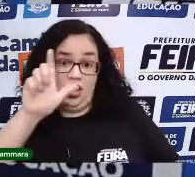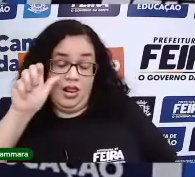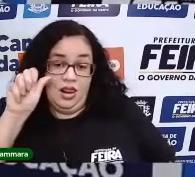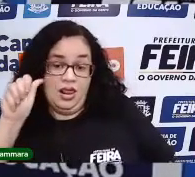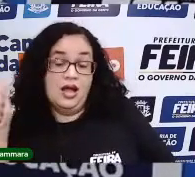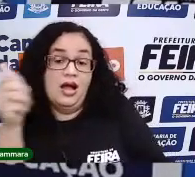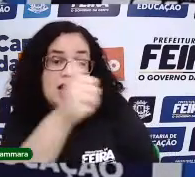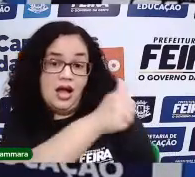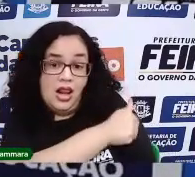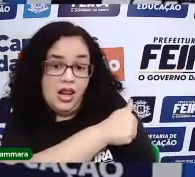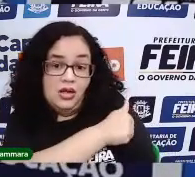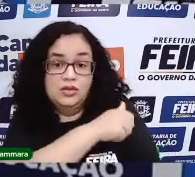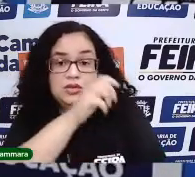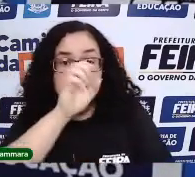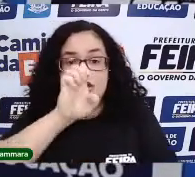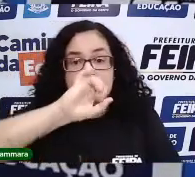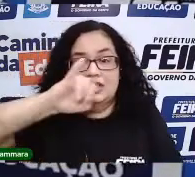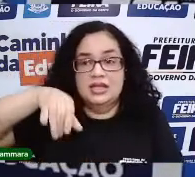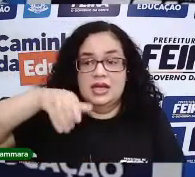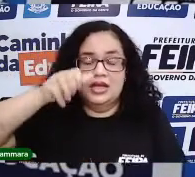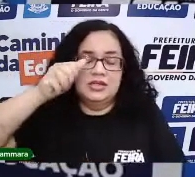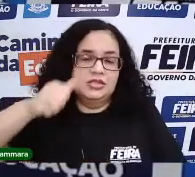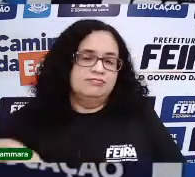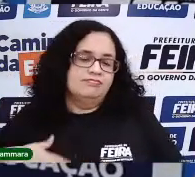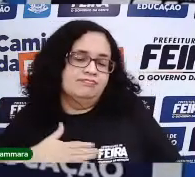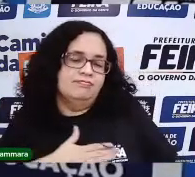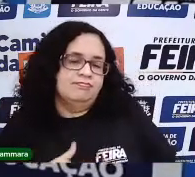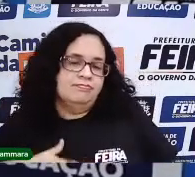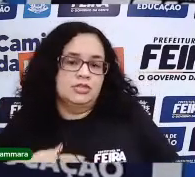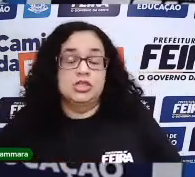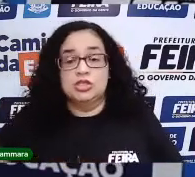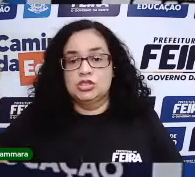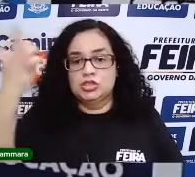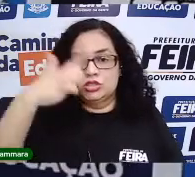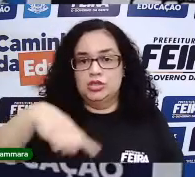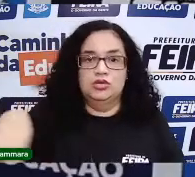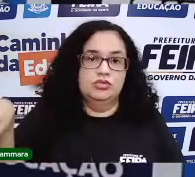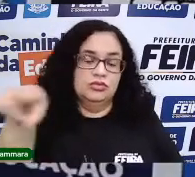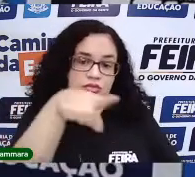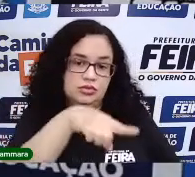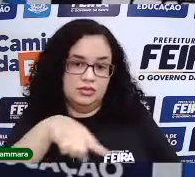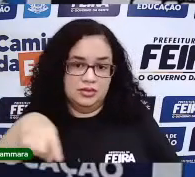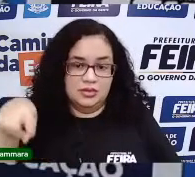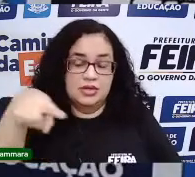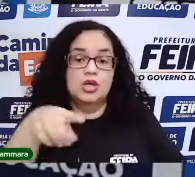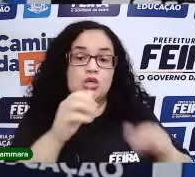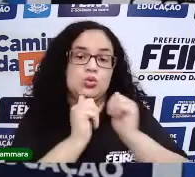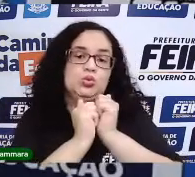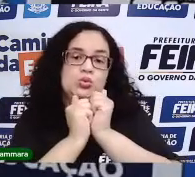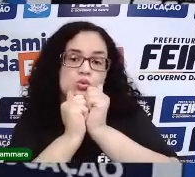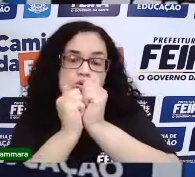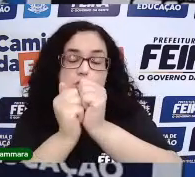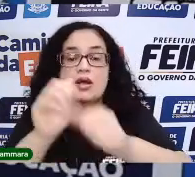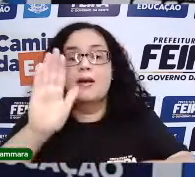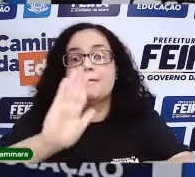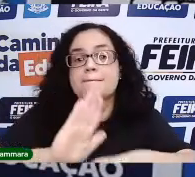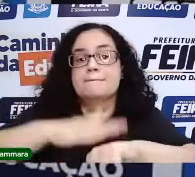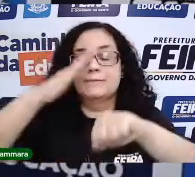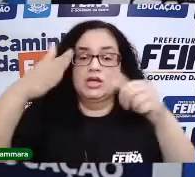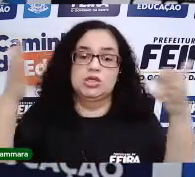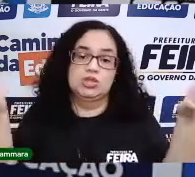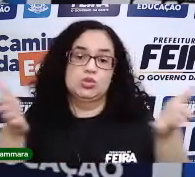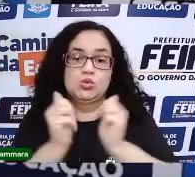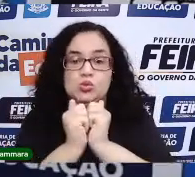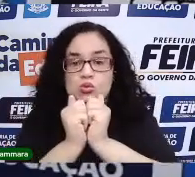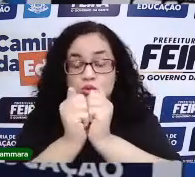Olá, queridos alunos da EJA. É um prazer estar aqui novamente com vocês. É um prazer poder compartilhar mais um